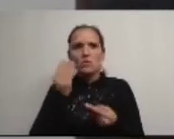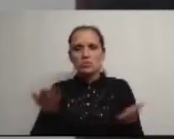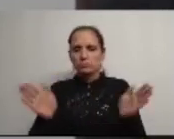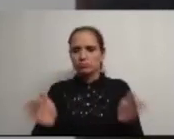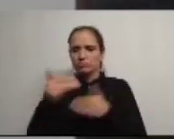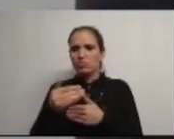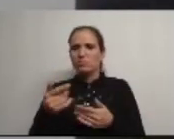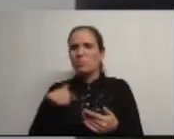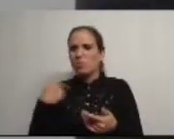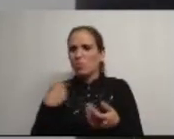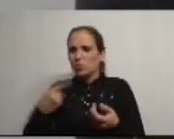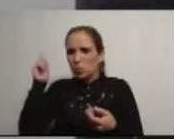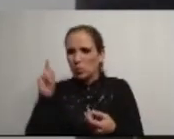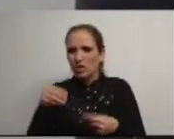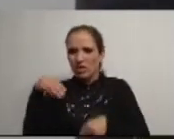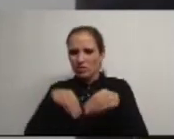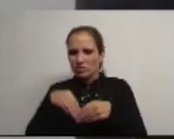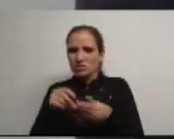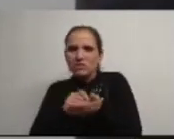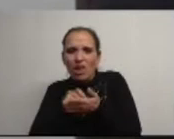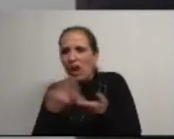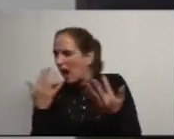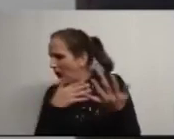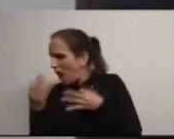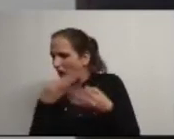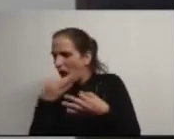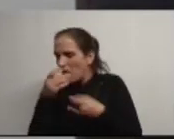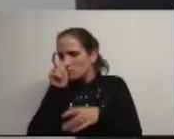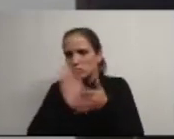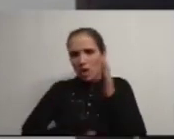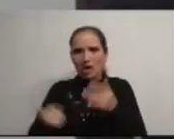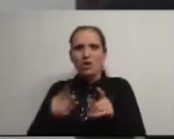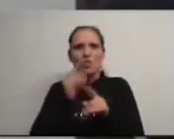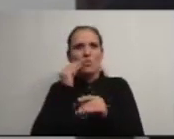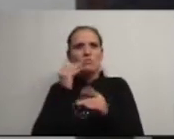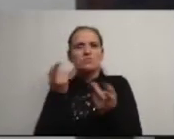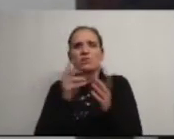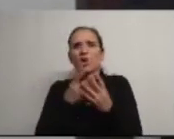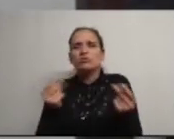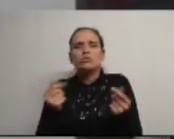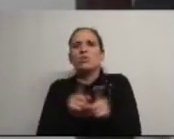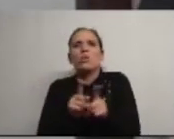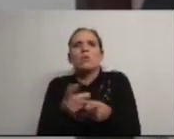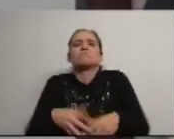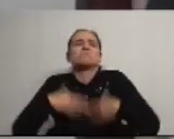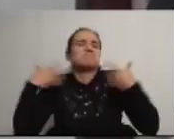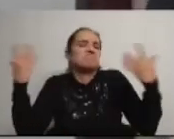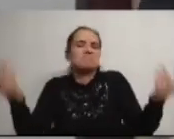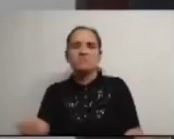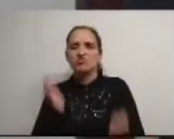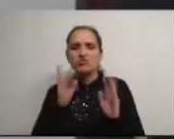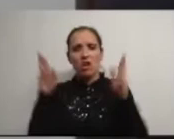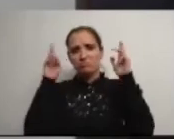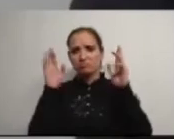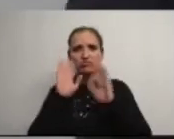local impróprio com votações sobre o joelho em amena cabaqueira com o colega do lado como se o resultado fosse uma coisa celestialmente já